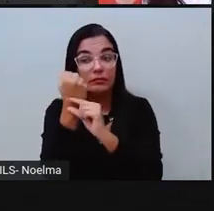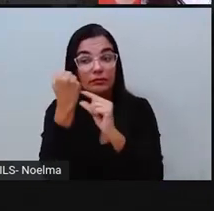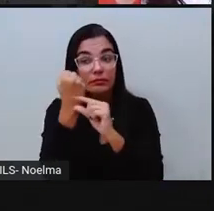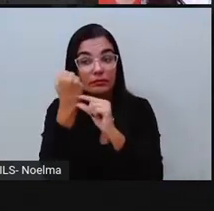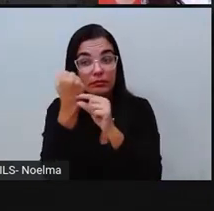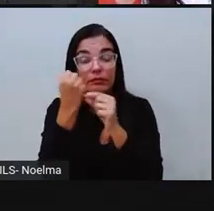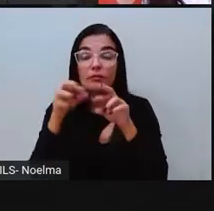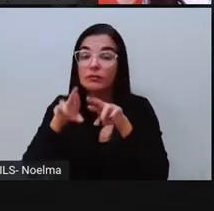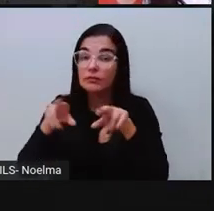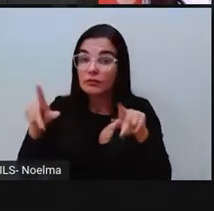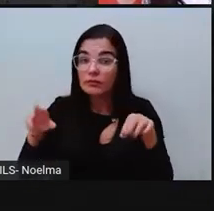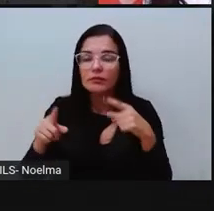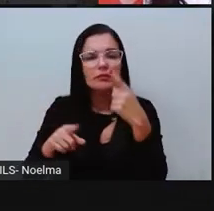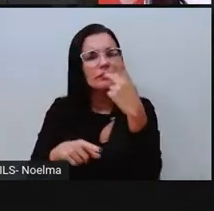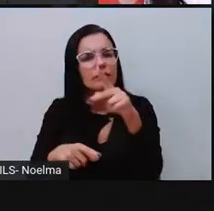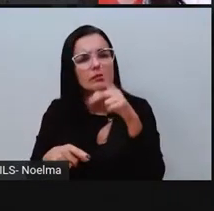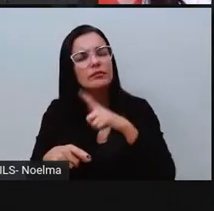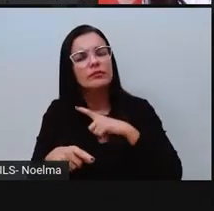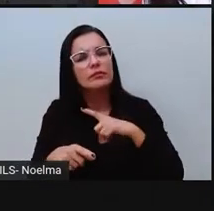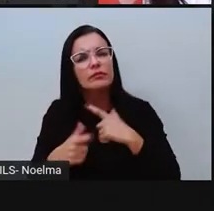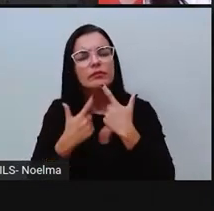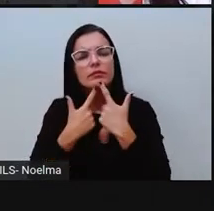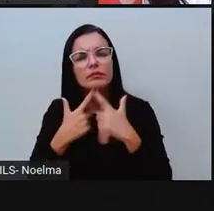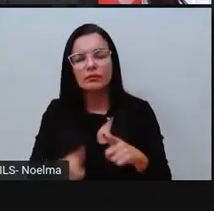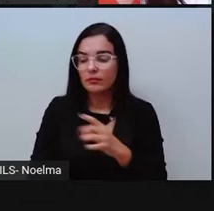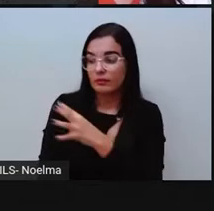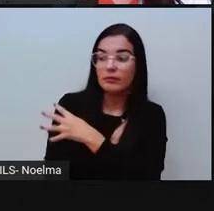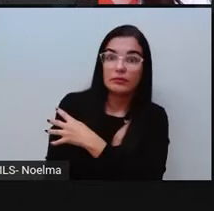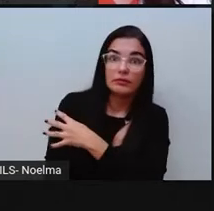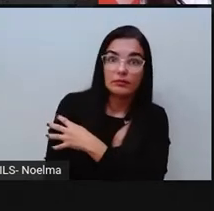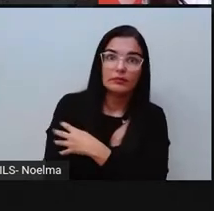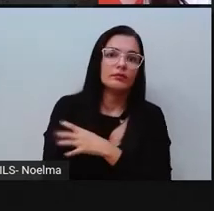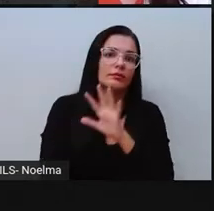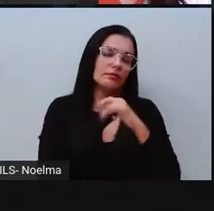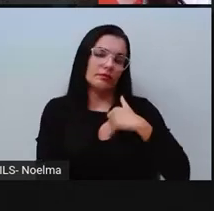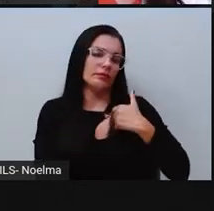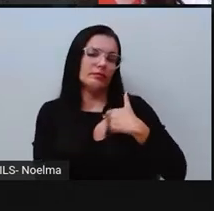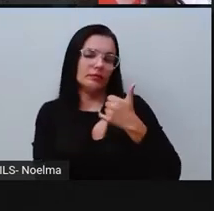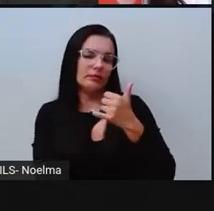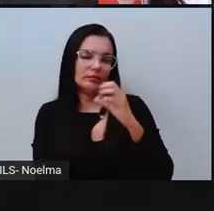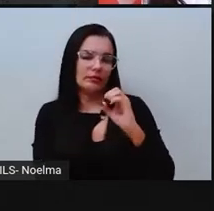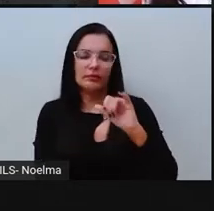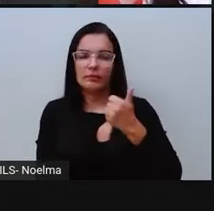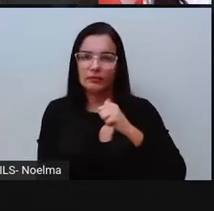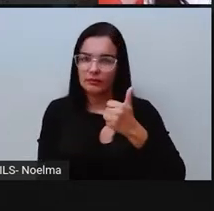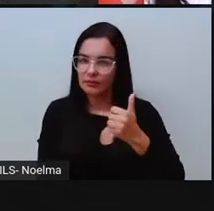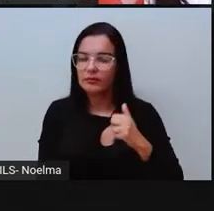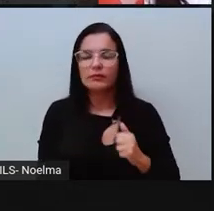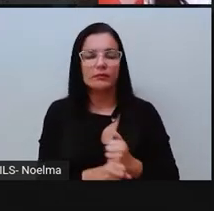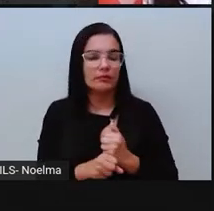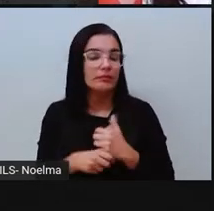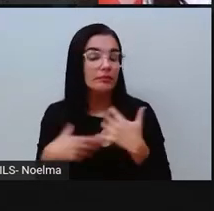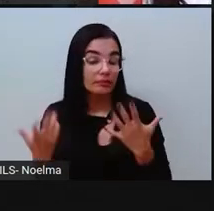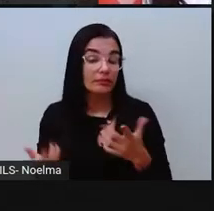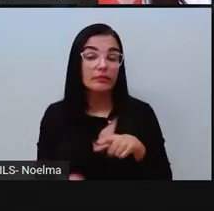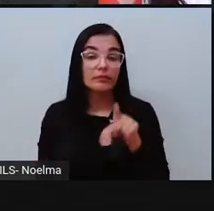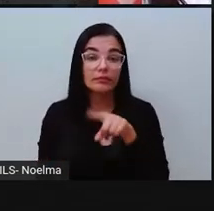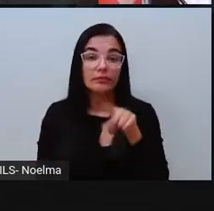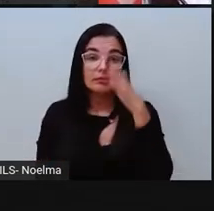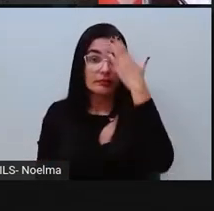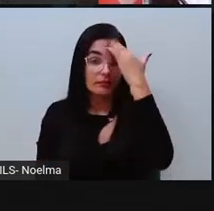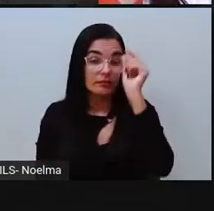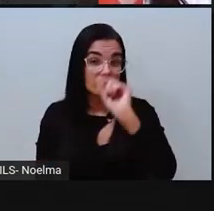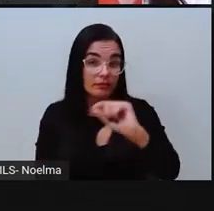que estão no quarto ano, né? São crianças que têm 10 anos, 11 anos, né? Saiba que a